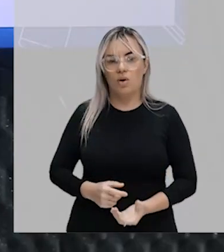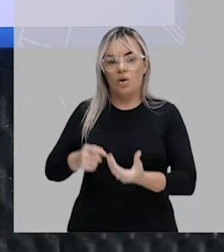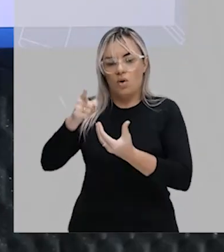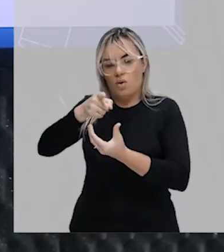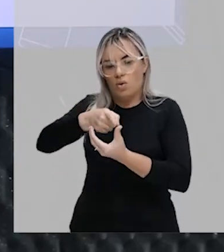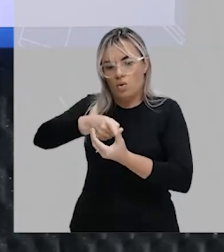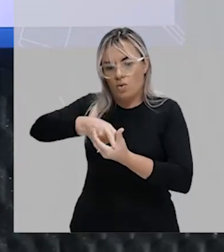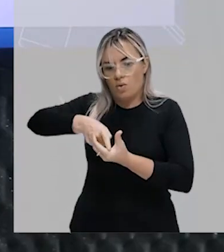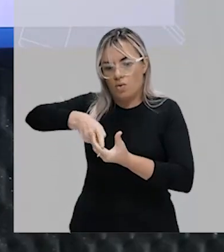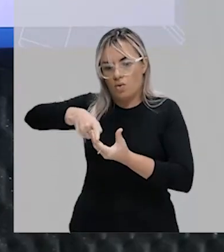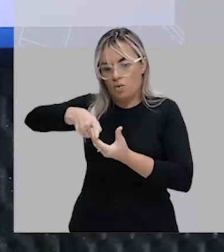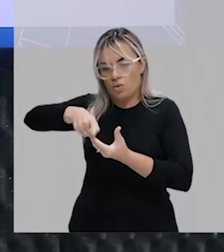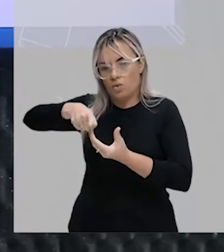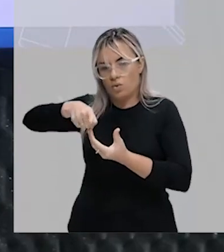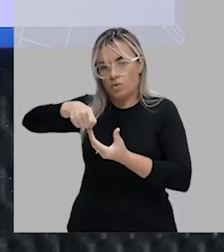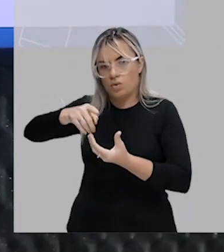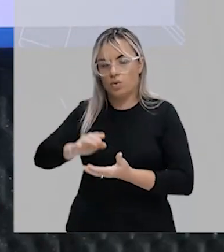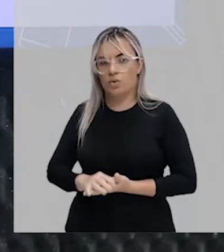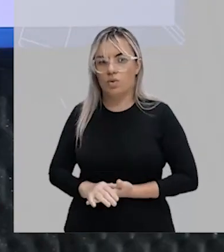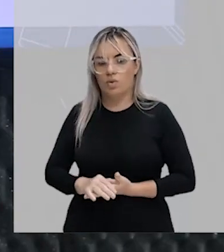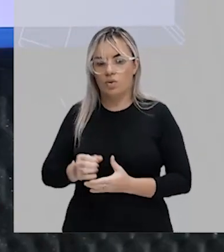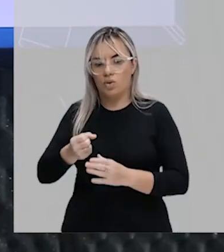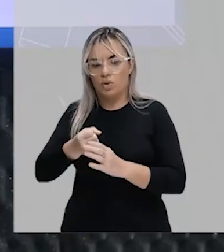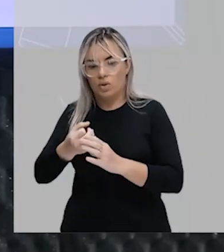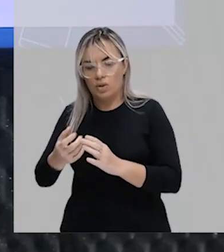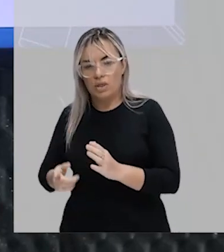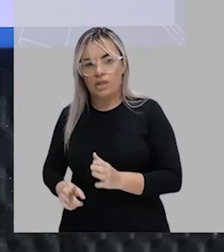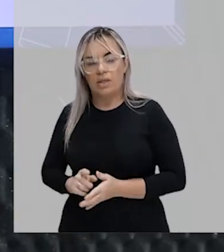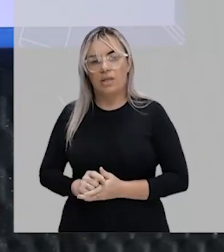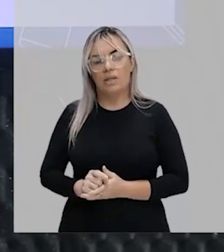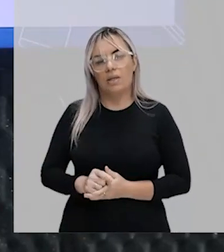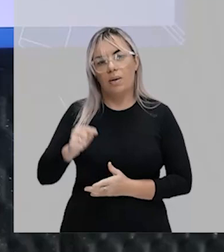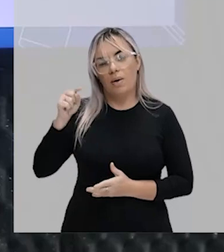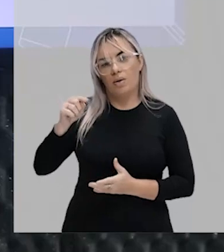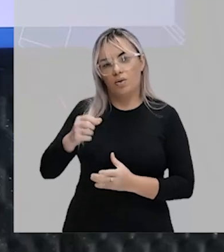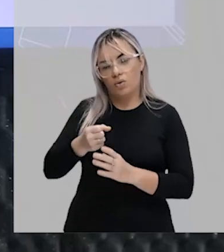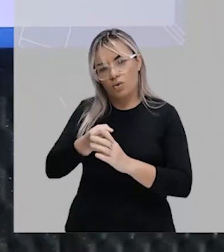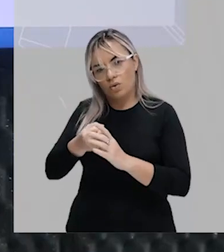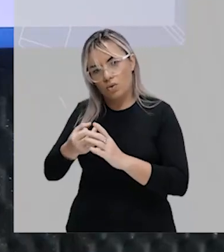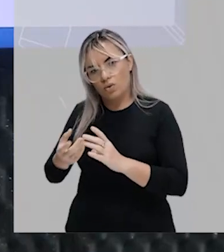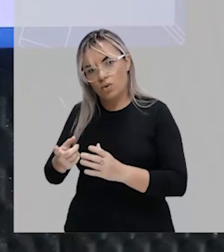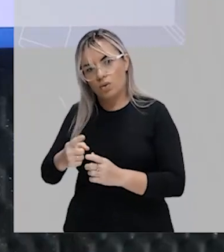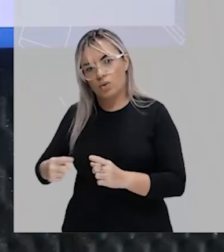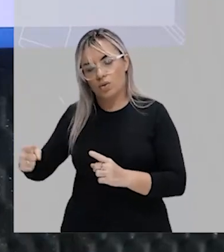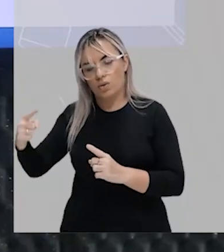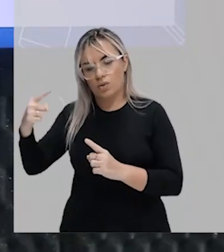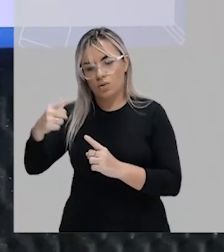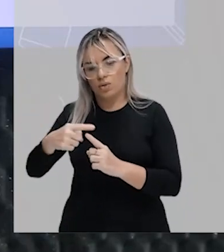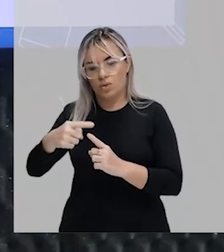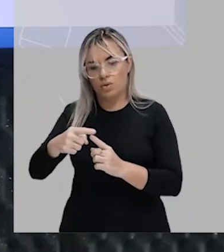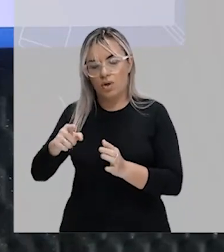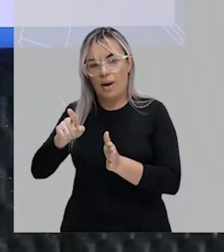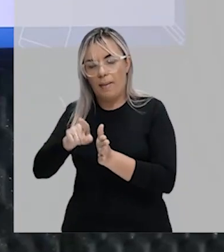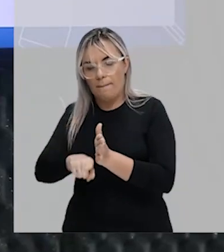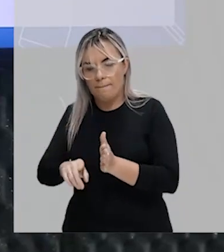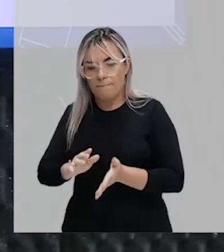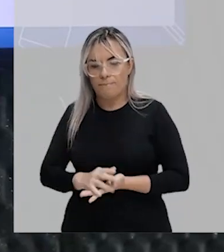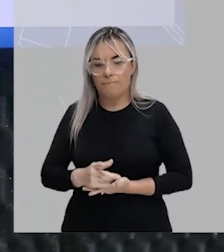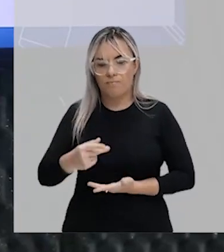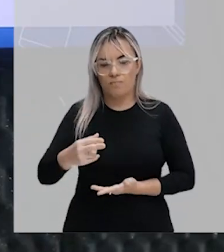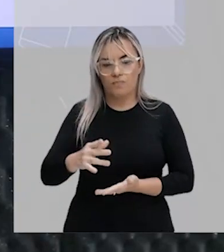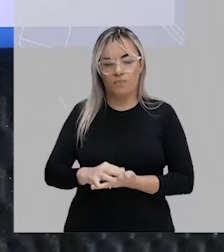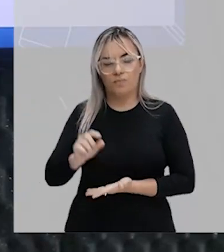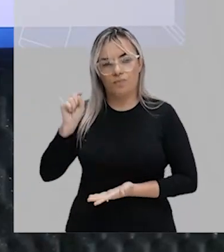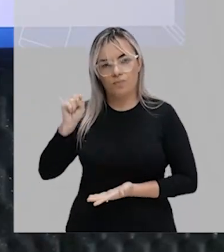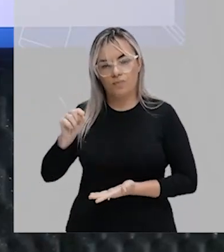menos. Gente, Z menos é inteiro negativo? Não. Lembra que para ser inteiro negativo precisava ter o asterisco,